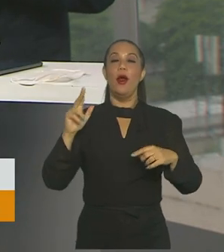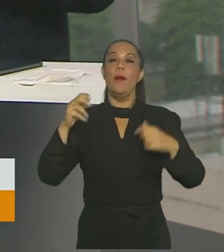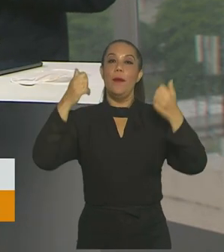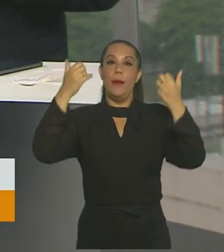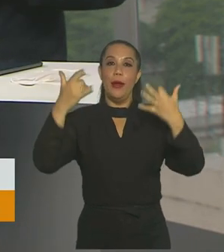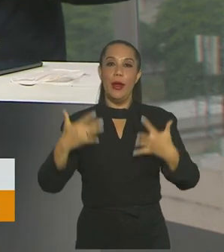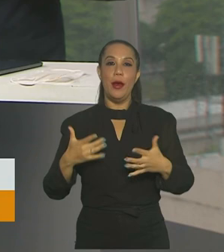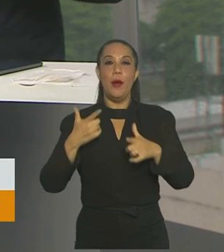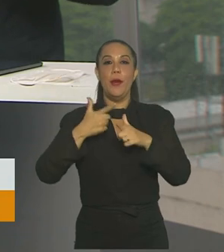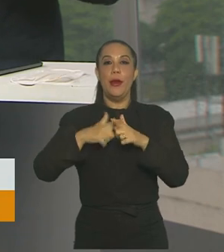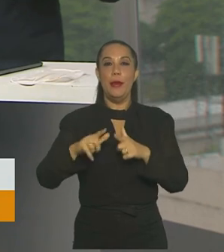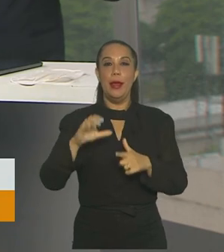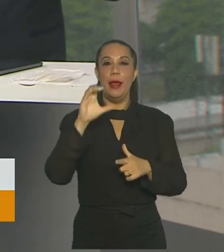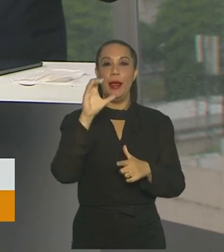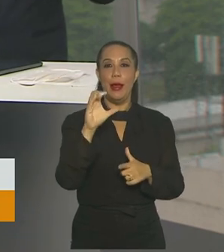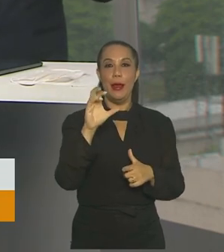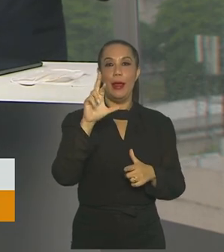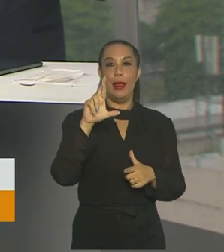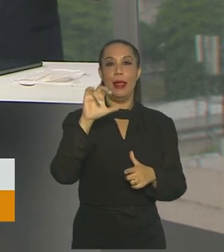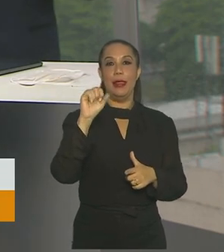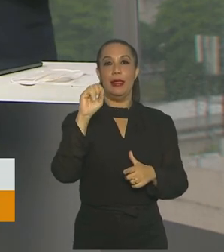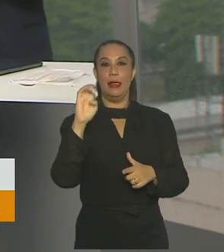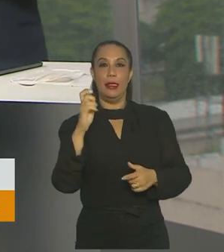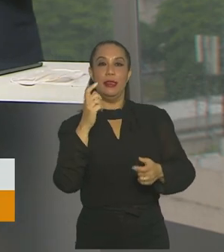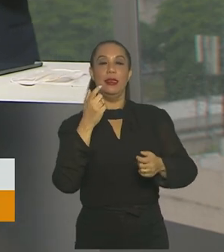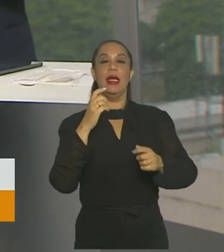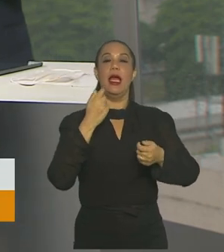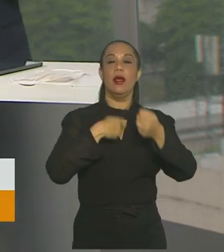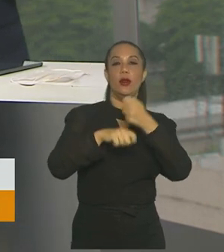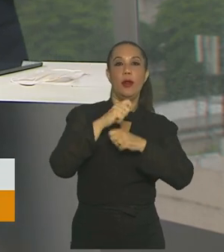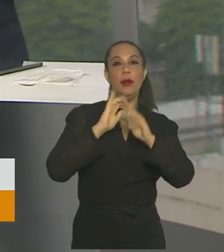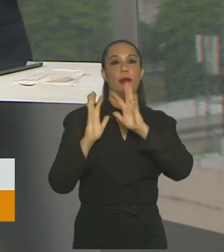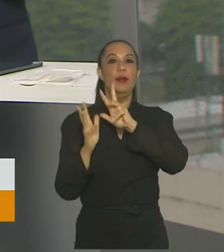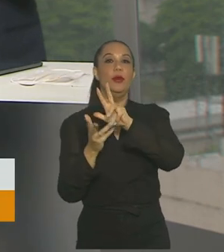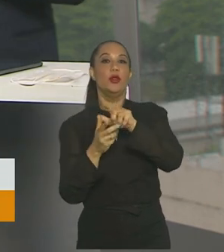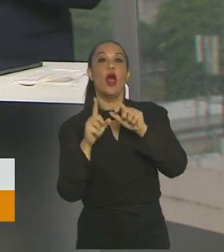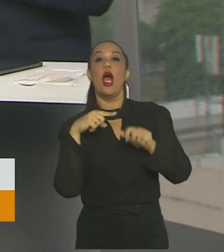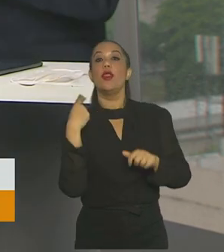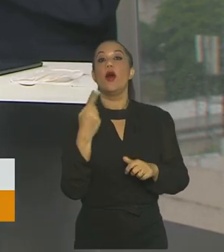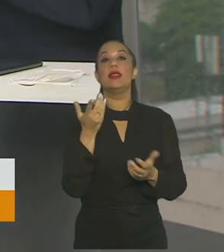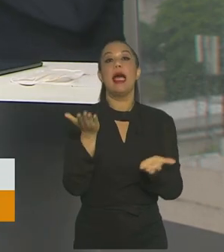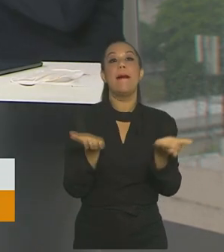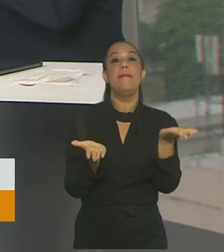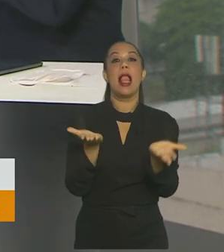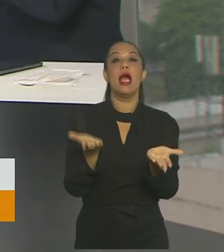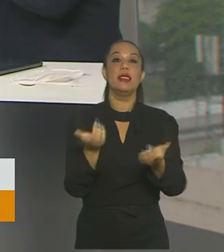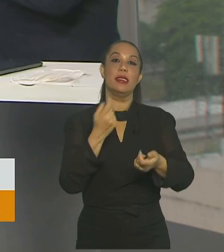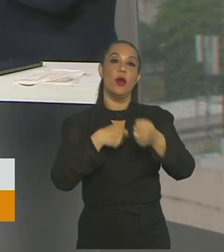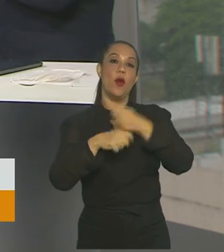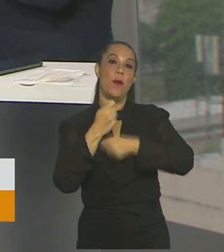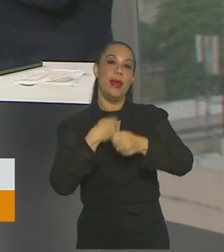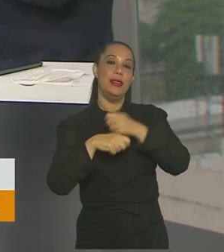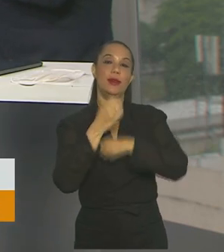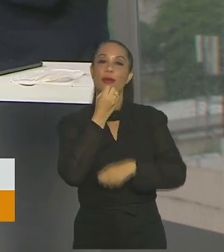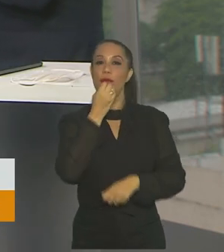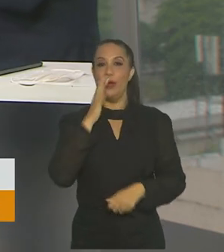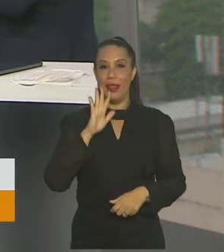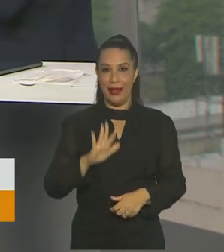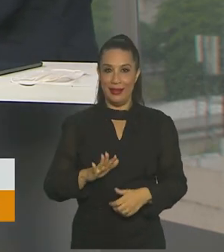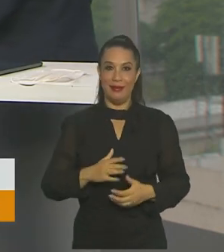toda essa crise econômica mundial, como é que anda a nossa balança comercial? Boa tarde para o senhor.